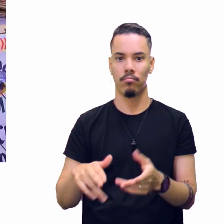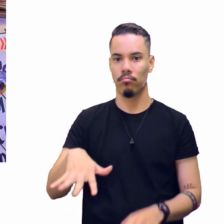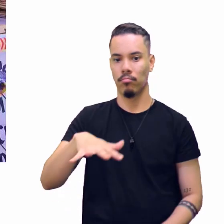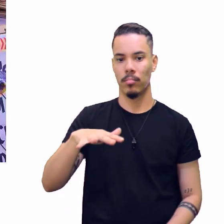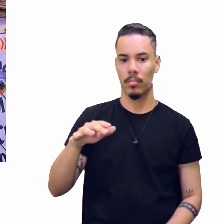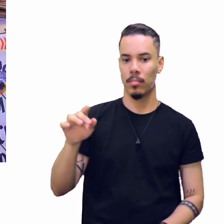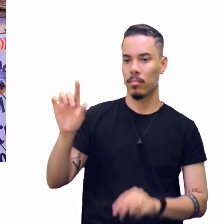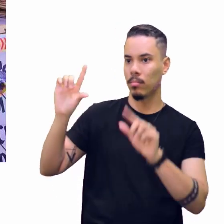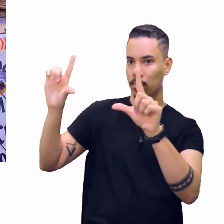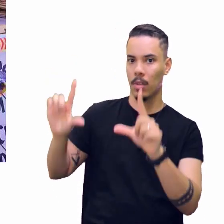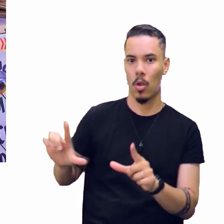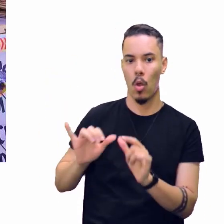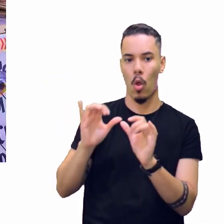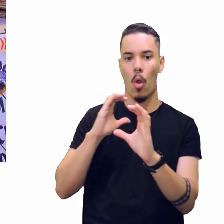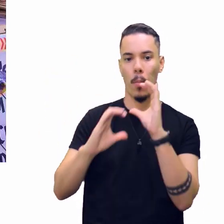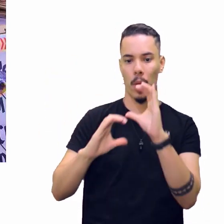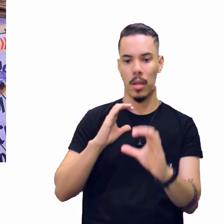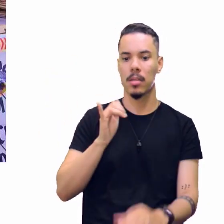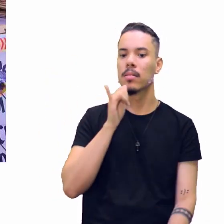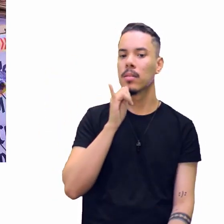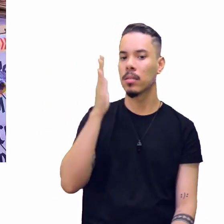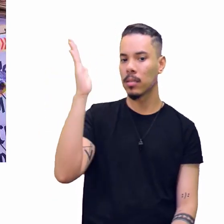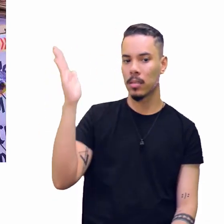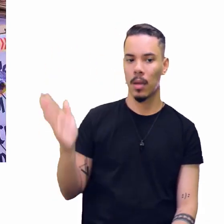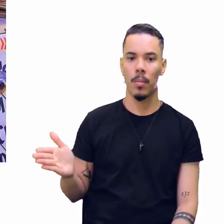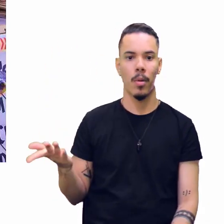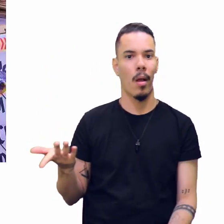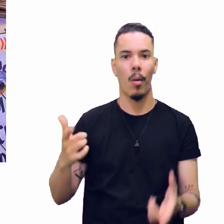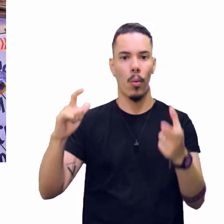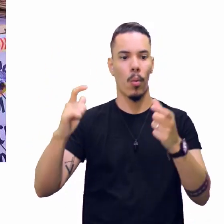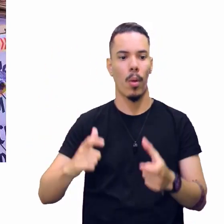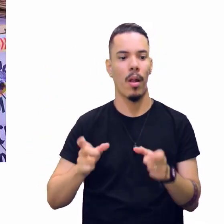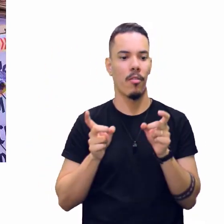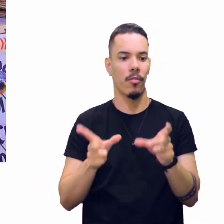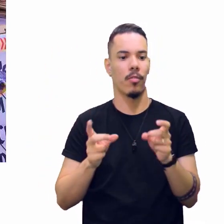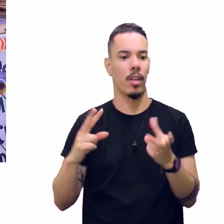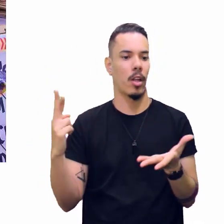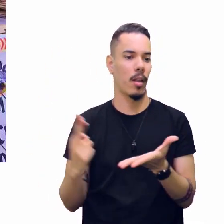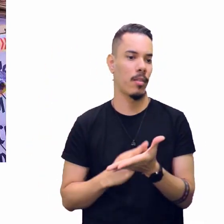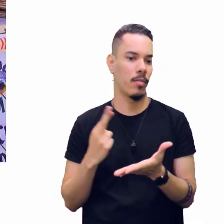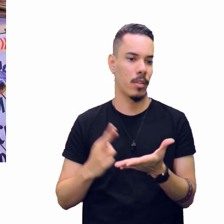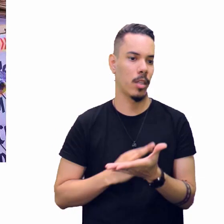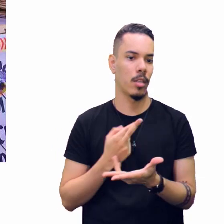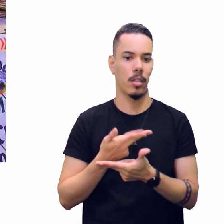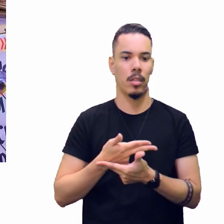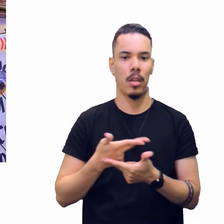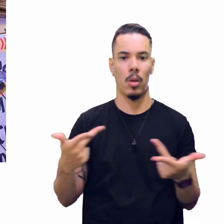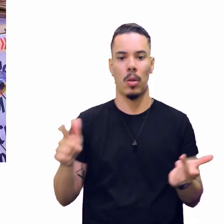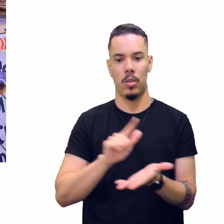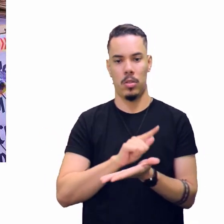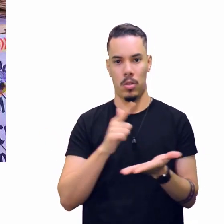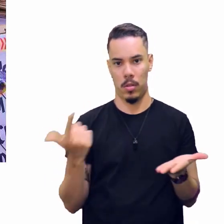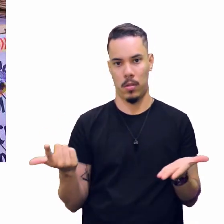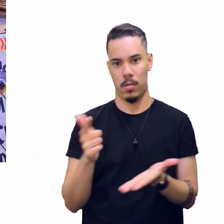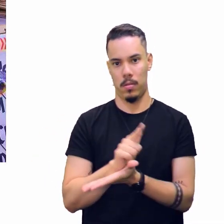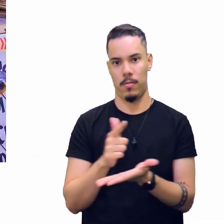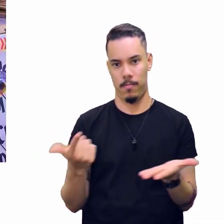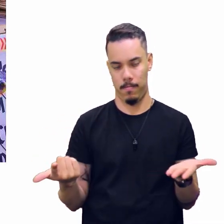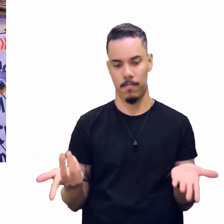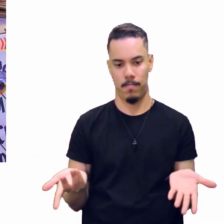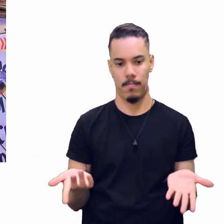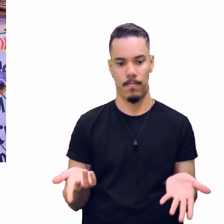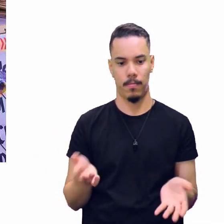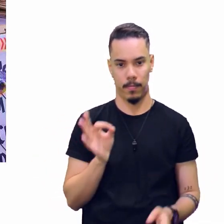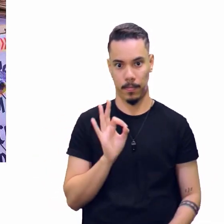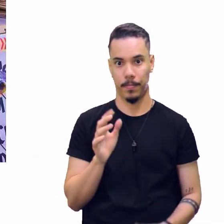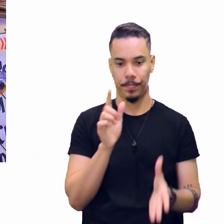comunicação. Aqui nós temos uma banca, olha só, quais são os veículos de comunicação? Nós temos jornal,